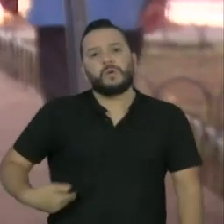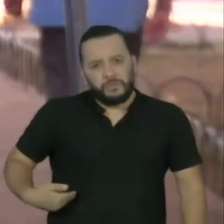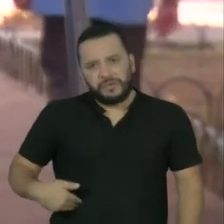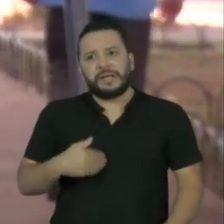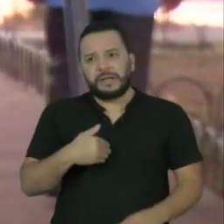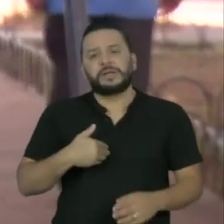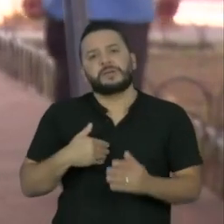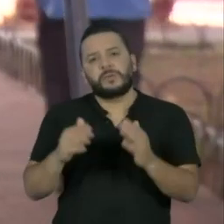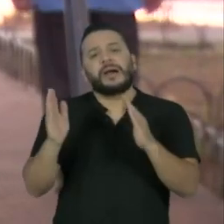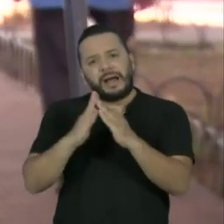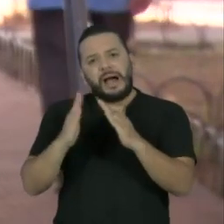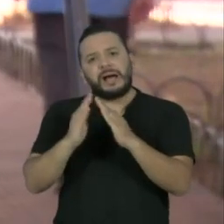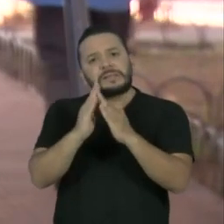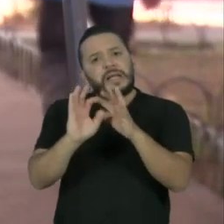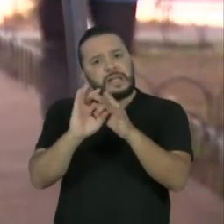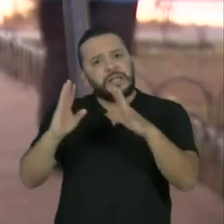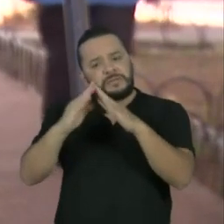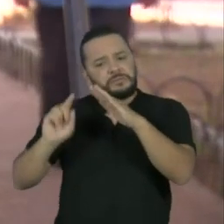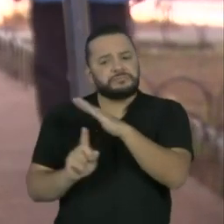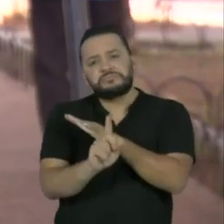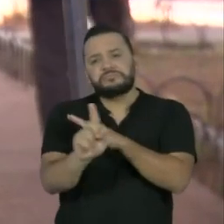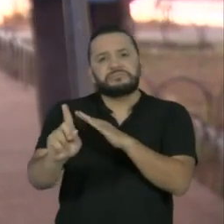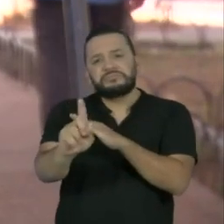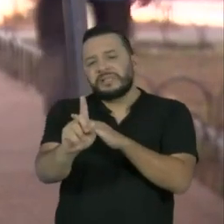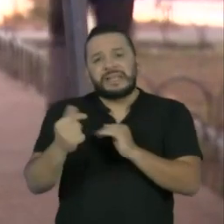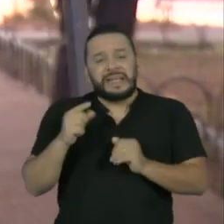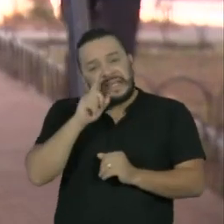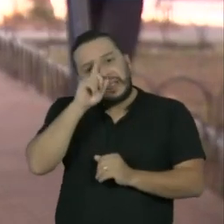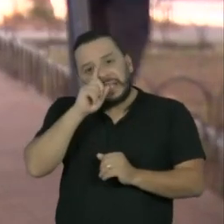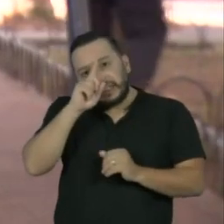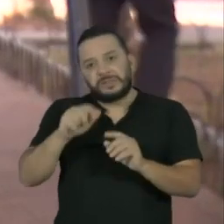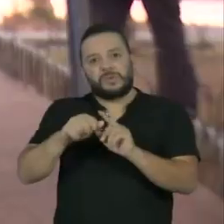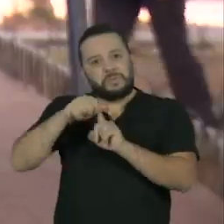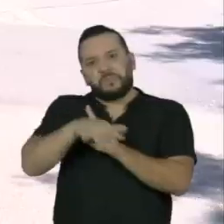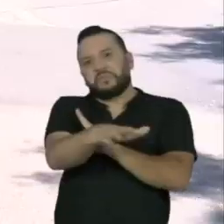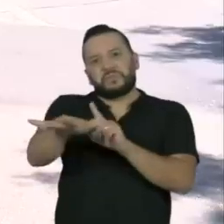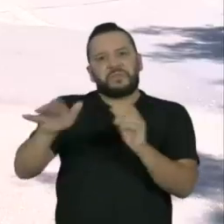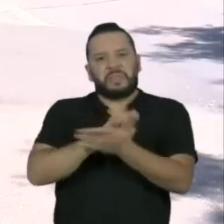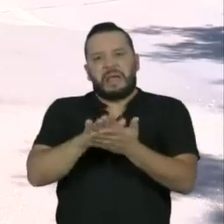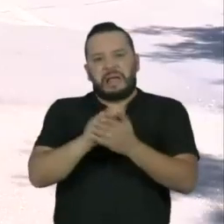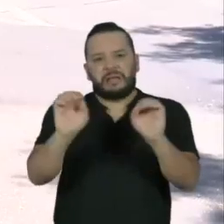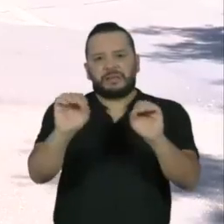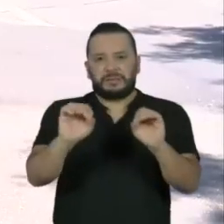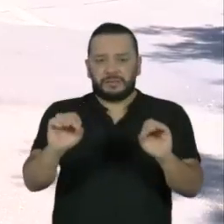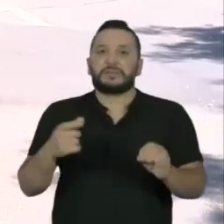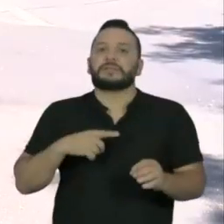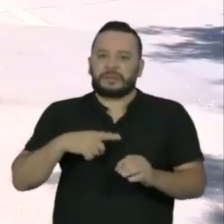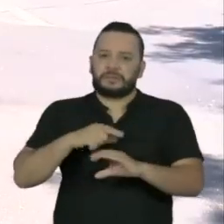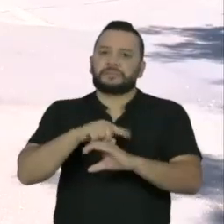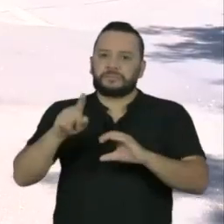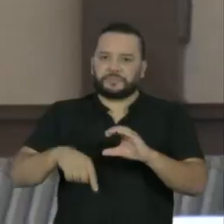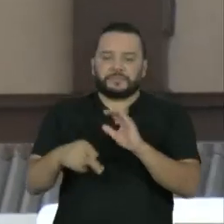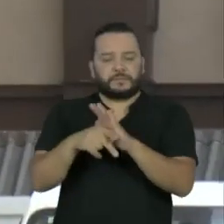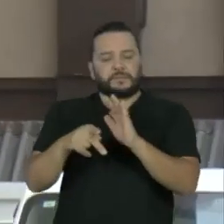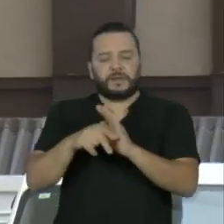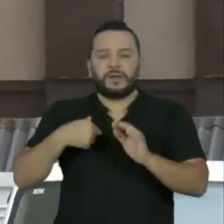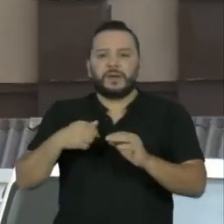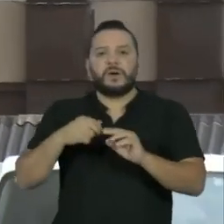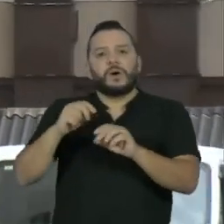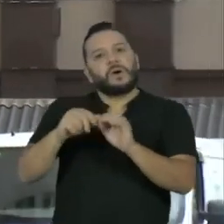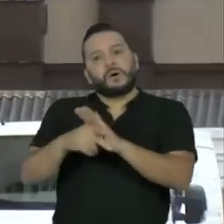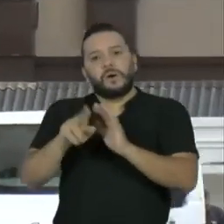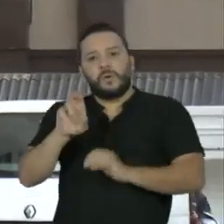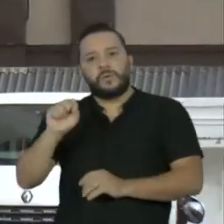das medidas de isolamento social sem o risco de uma nova onda de infecção. Cientistas da USP e da Unifesp também